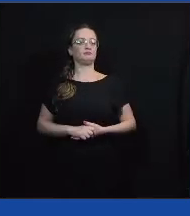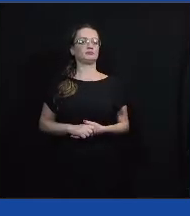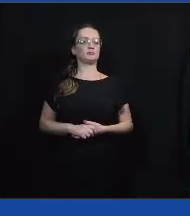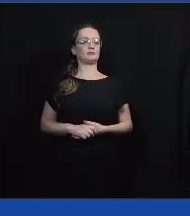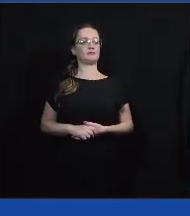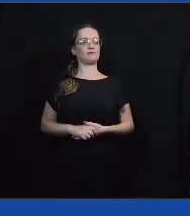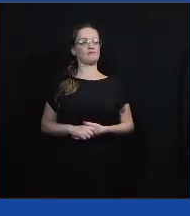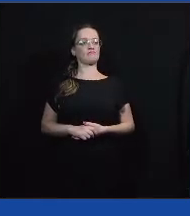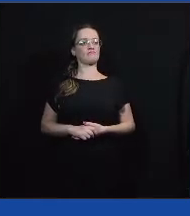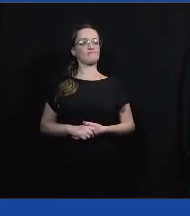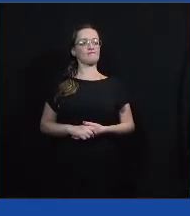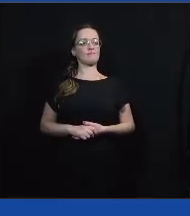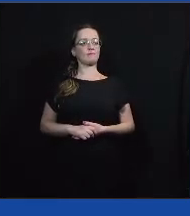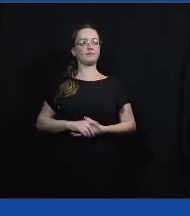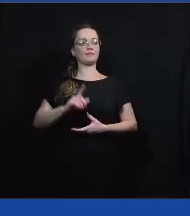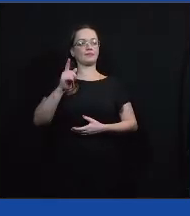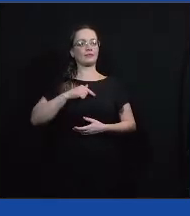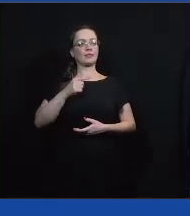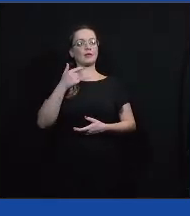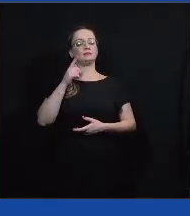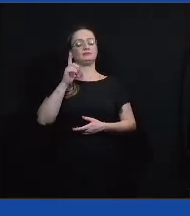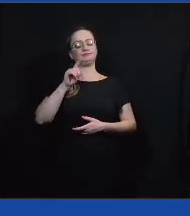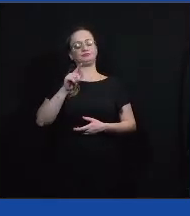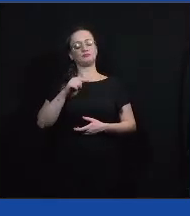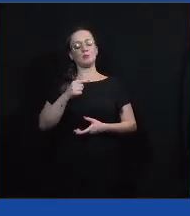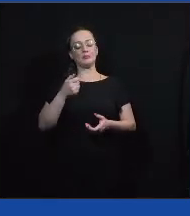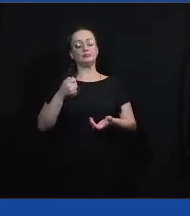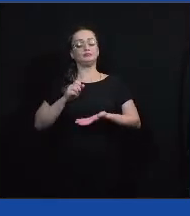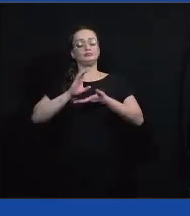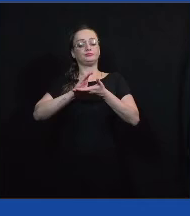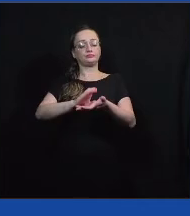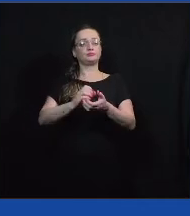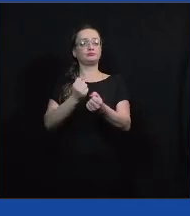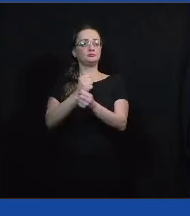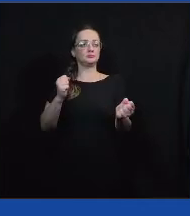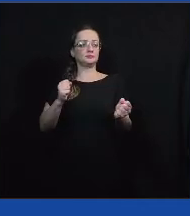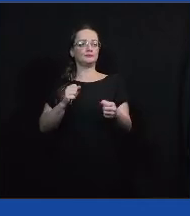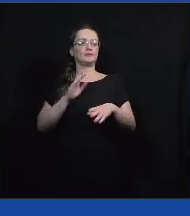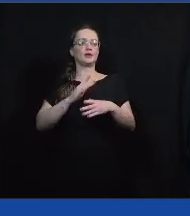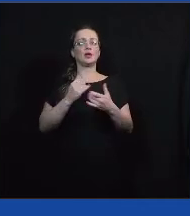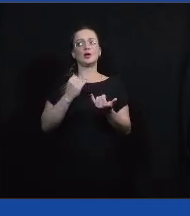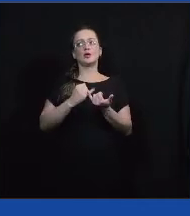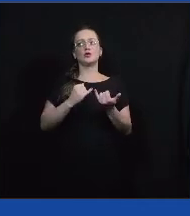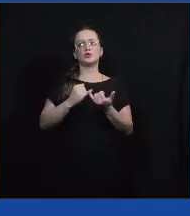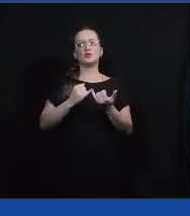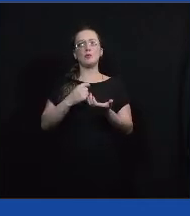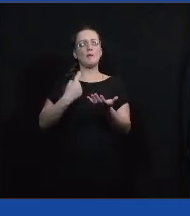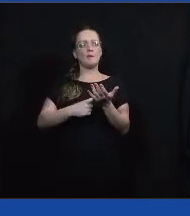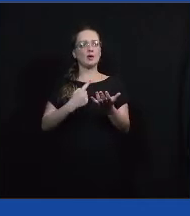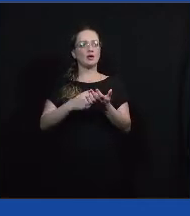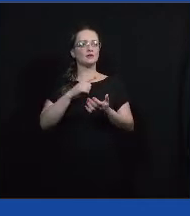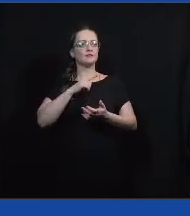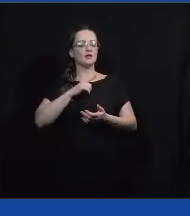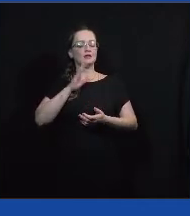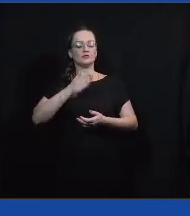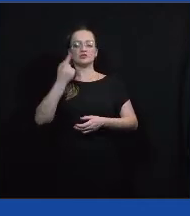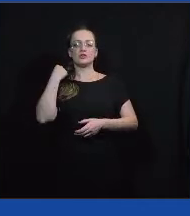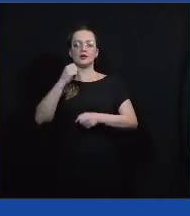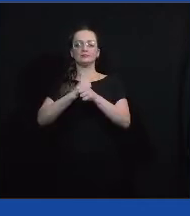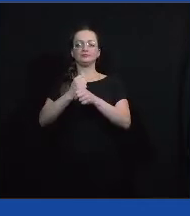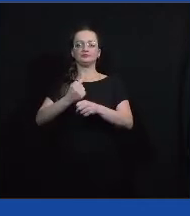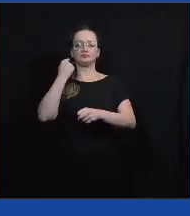eu vejo que seria um grande investimento, tipo um PAC que nem a gente teve alguns anos atrás,